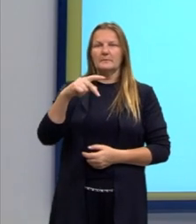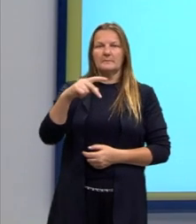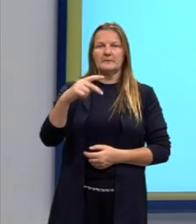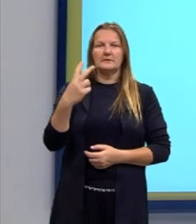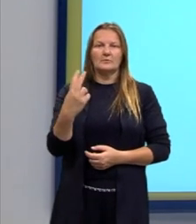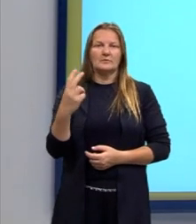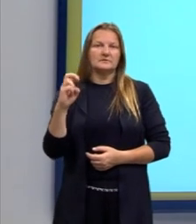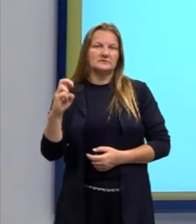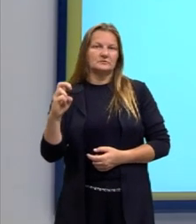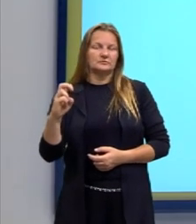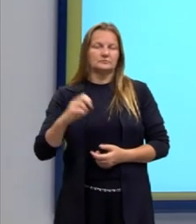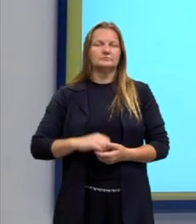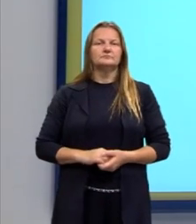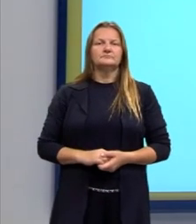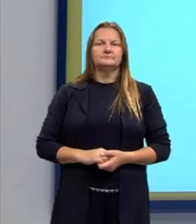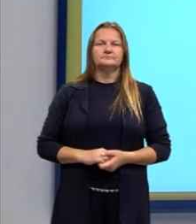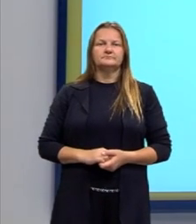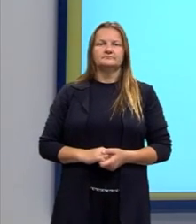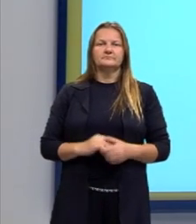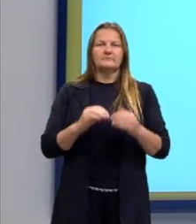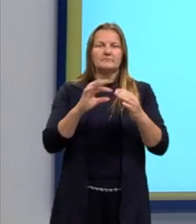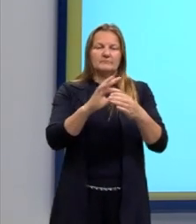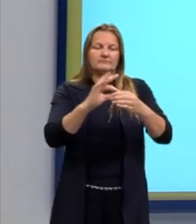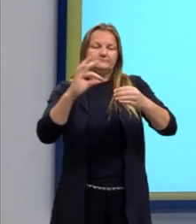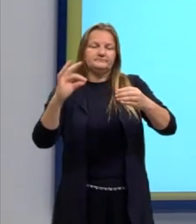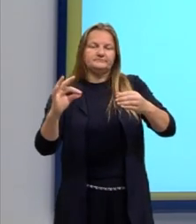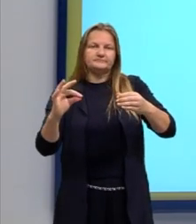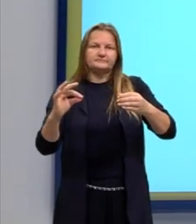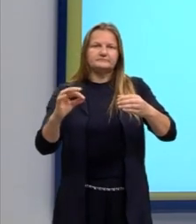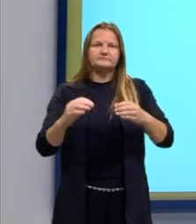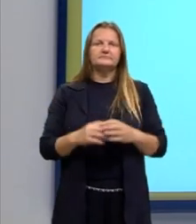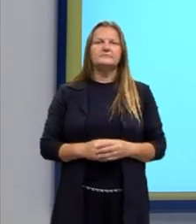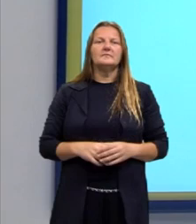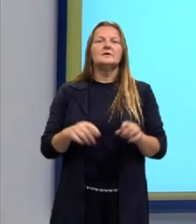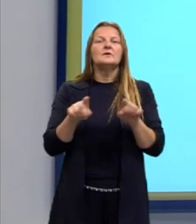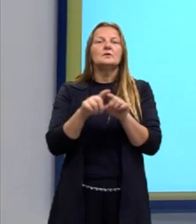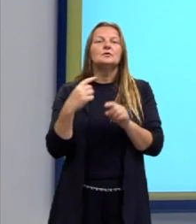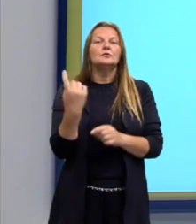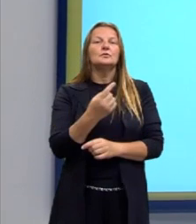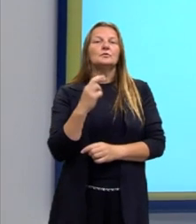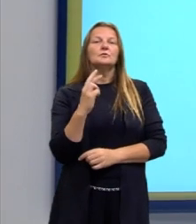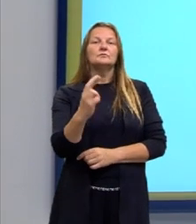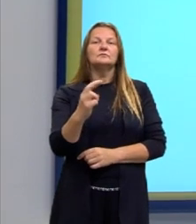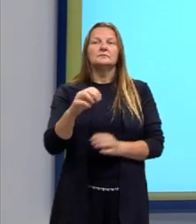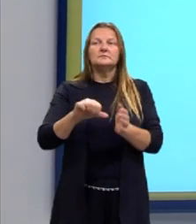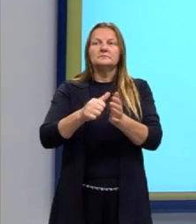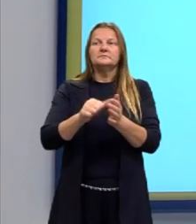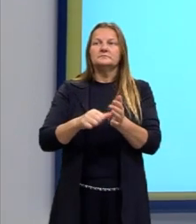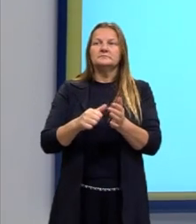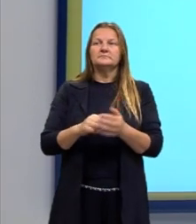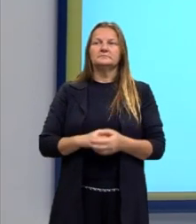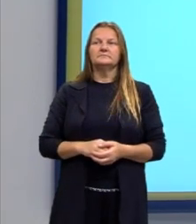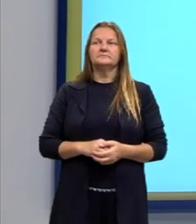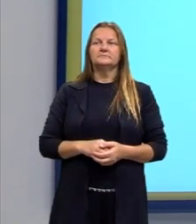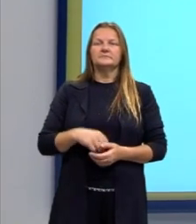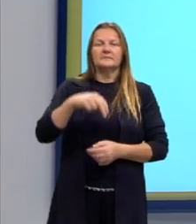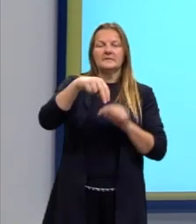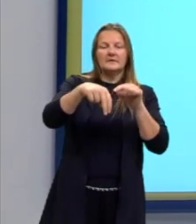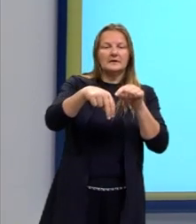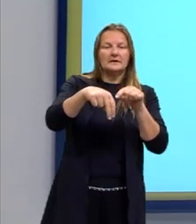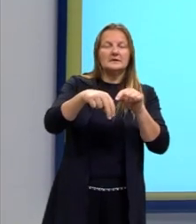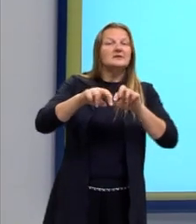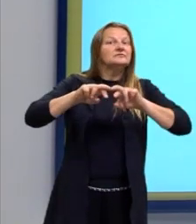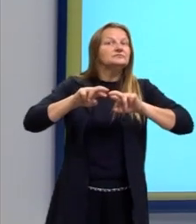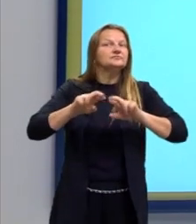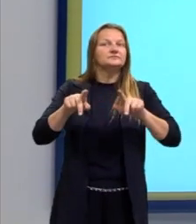é igual a cinco, é uma parte do todo. E aí nós respondemos a primeira pergunta, né? N não